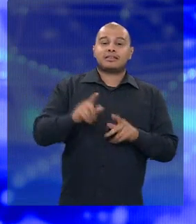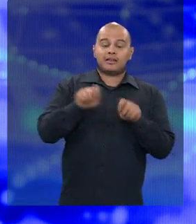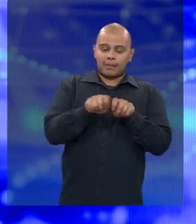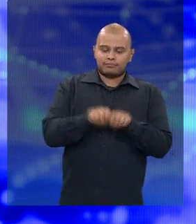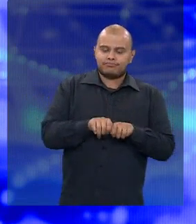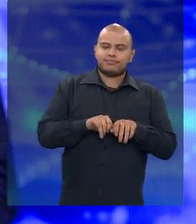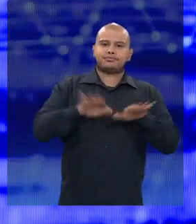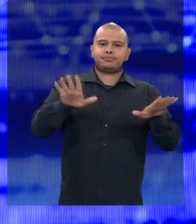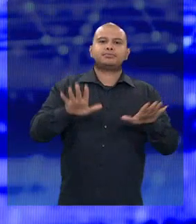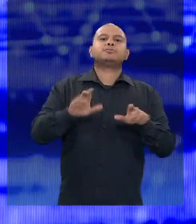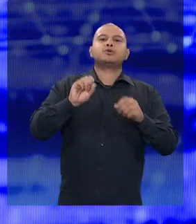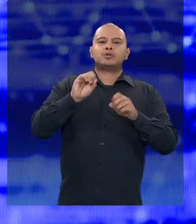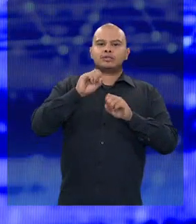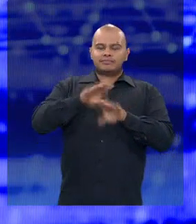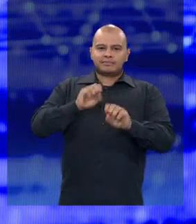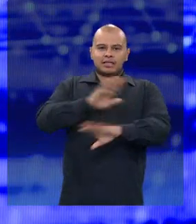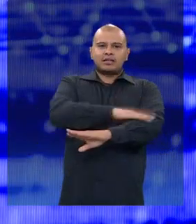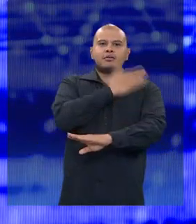integral.